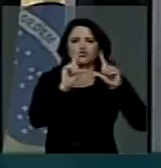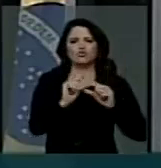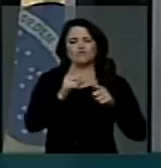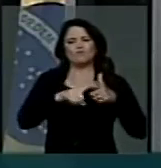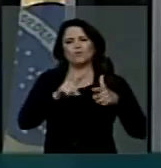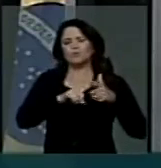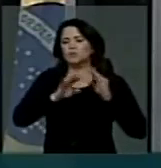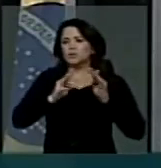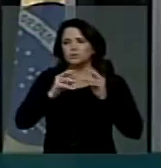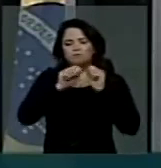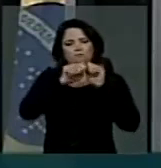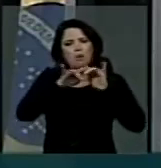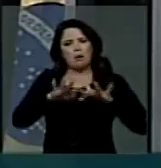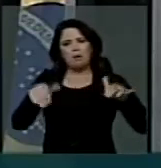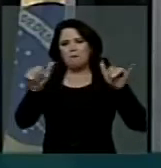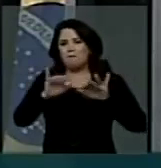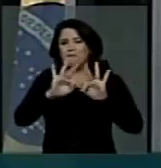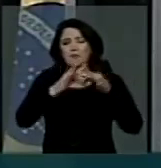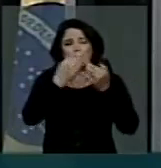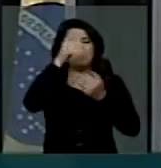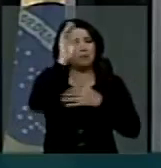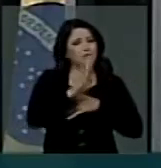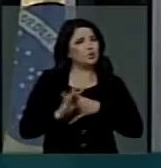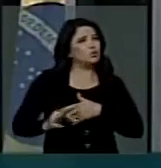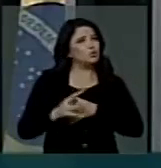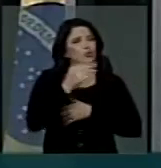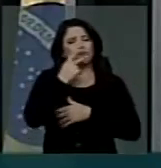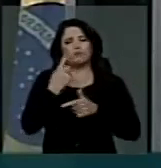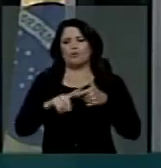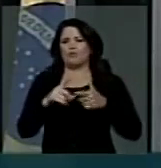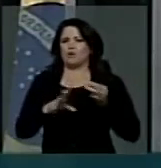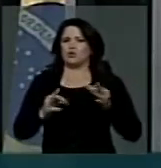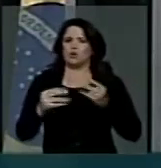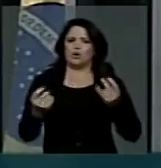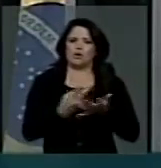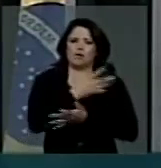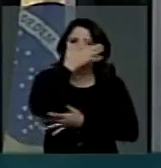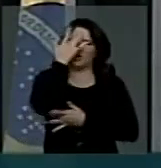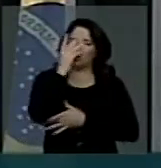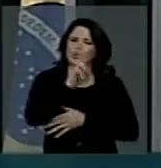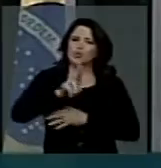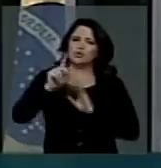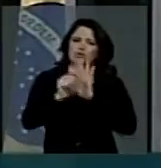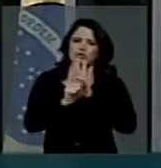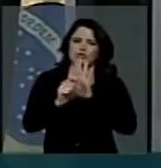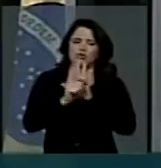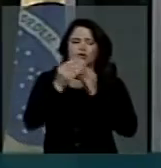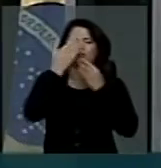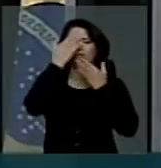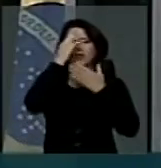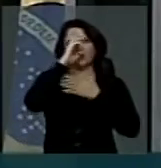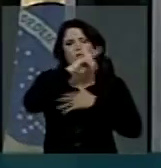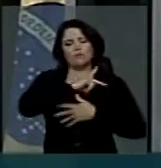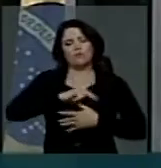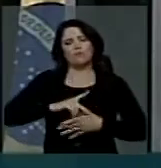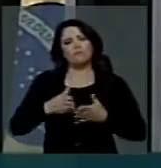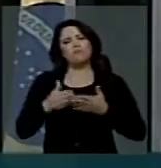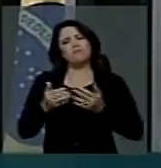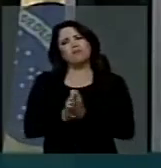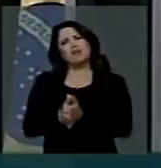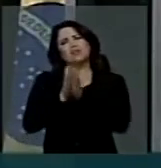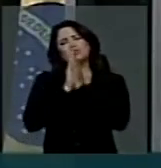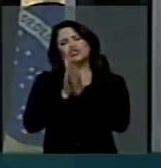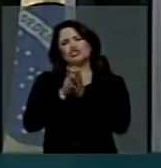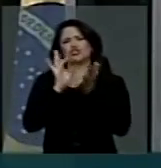tragédia que se abateu sobre muitas famílias brasileiras vítimas de usuários de drogas. Senhor presidente, faço um apelo de